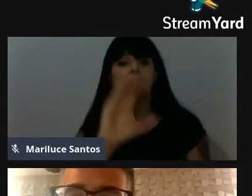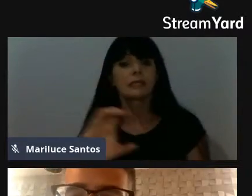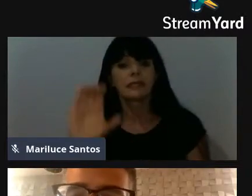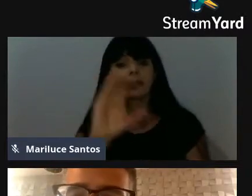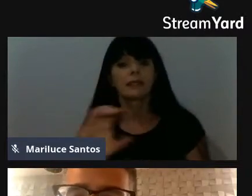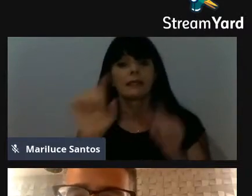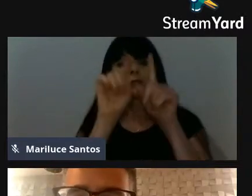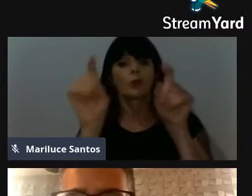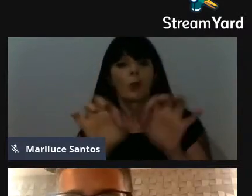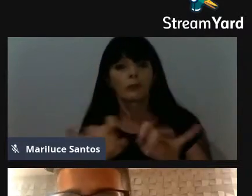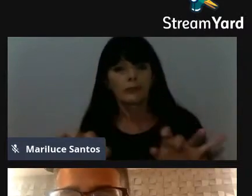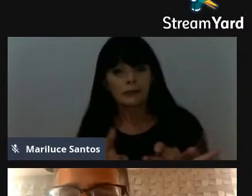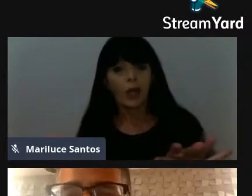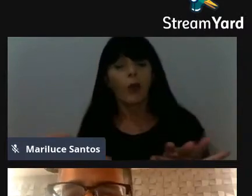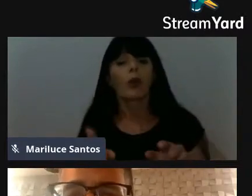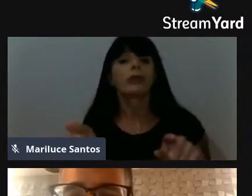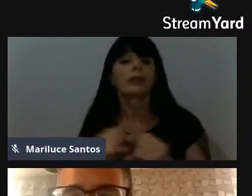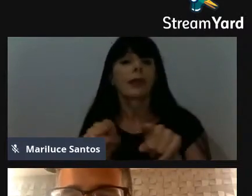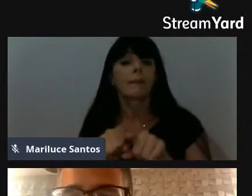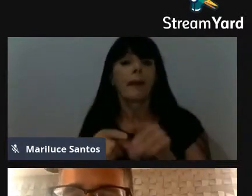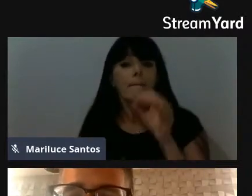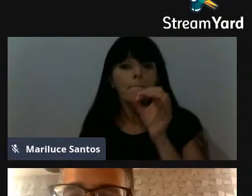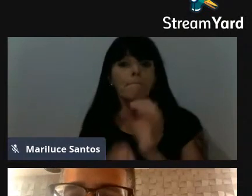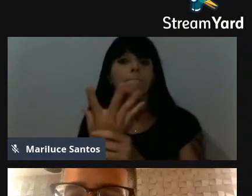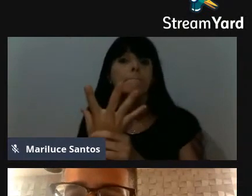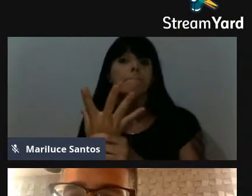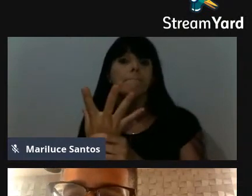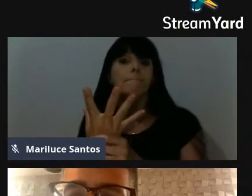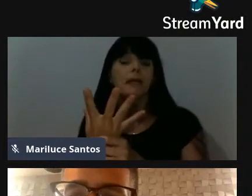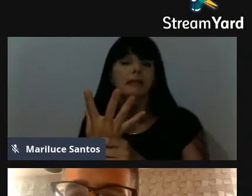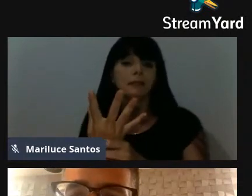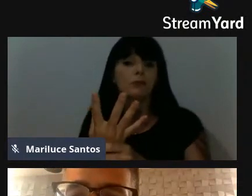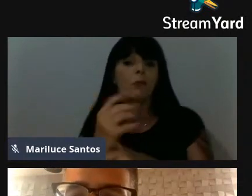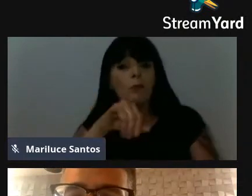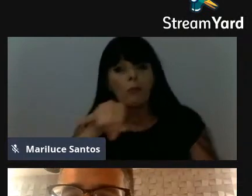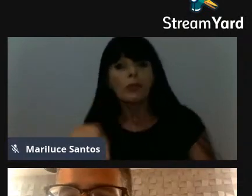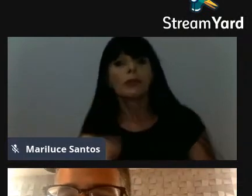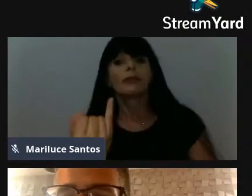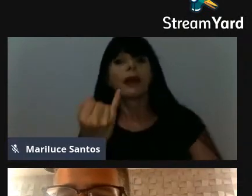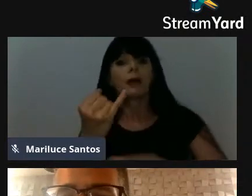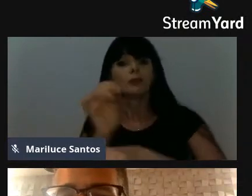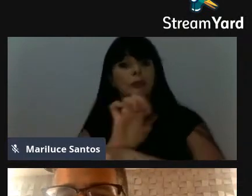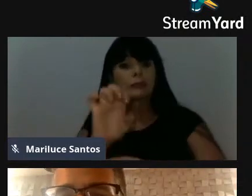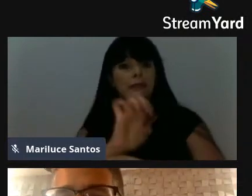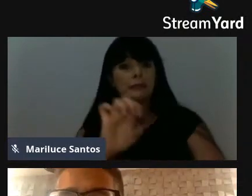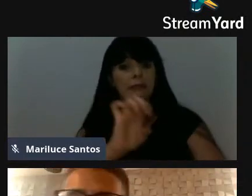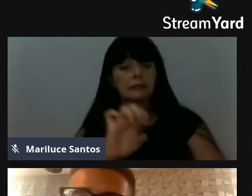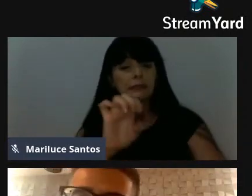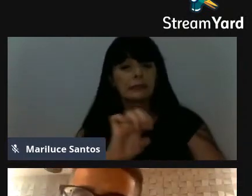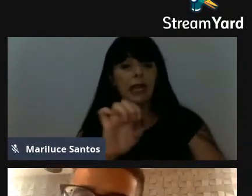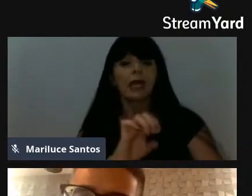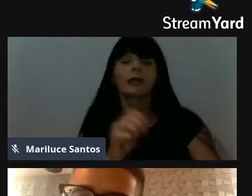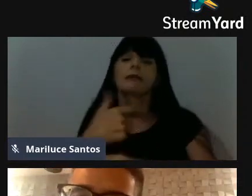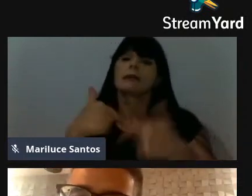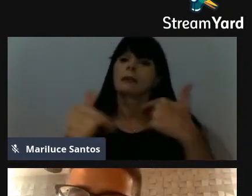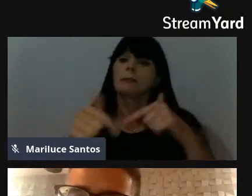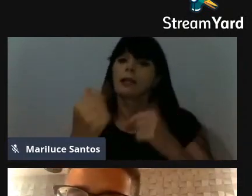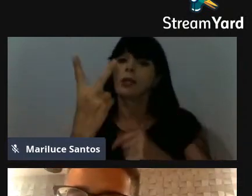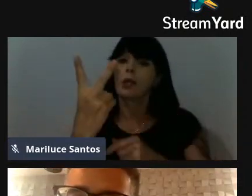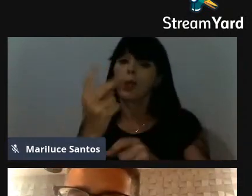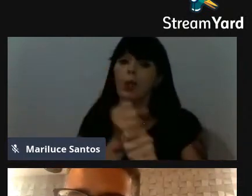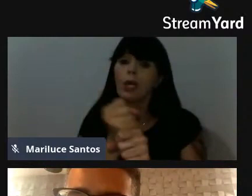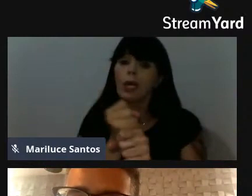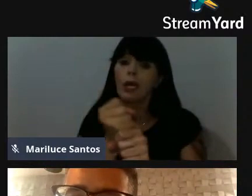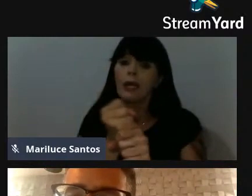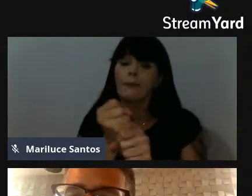computação, surgiu a oportunidade de um estágio, que eu melhorei ainda mais, eu fui trabalhar na Nacional de Grafite, trabalhei lá por dois anos, e, fim dado